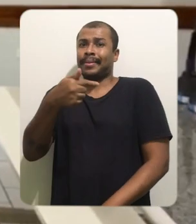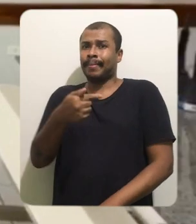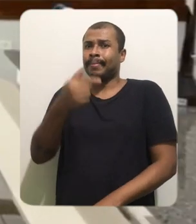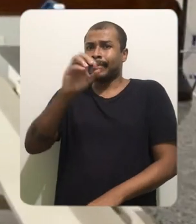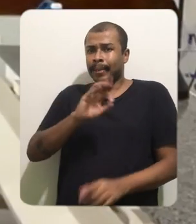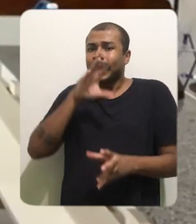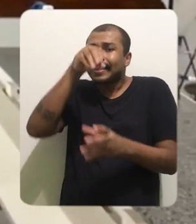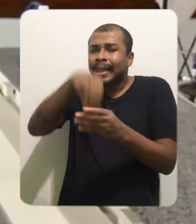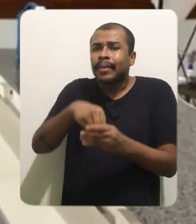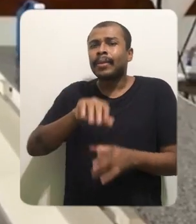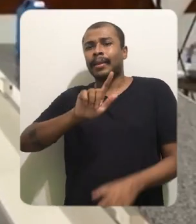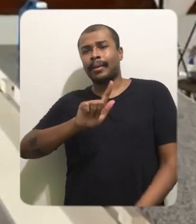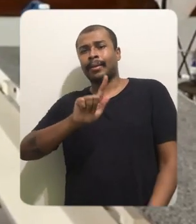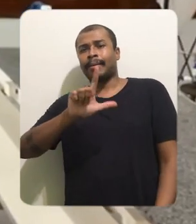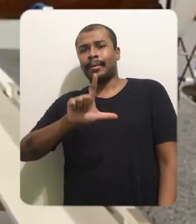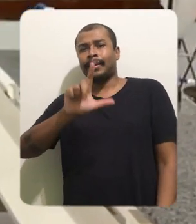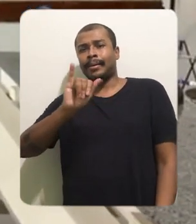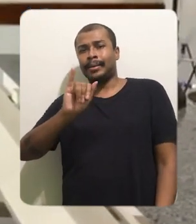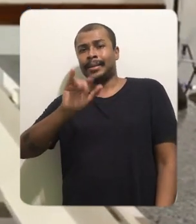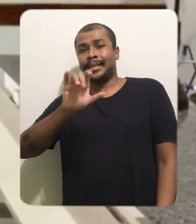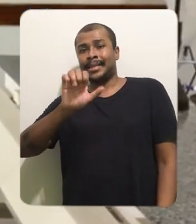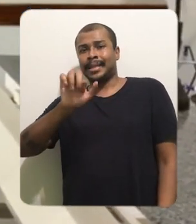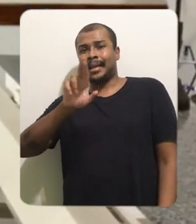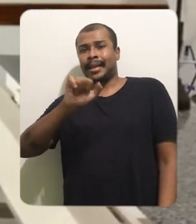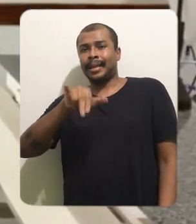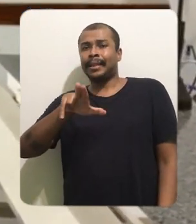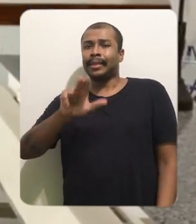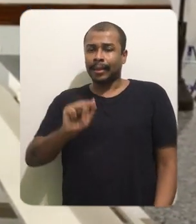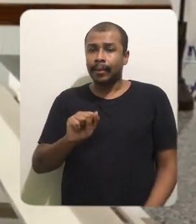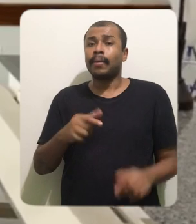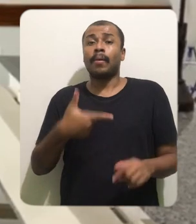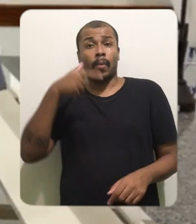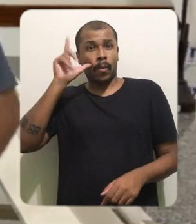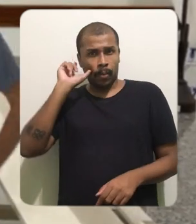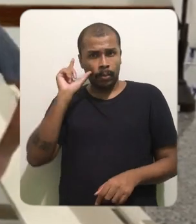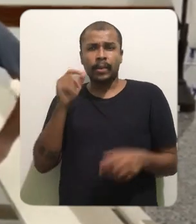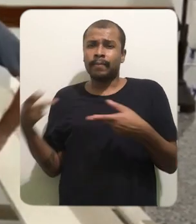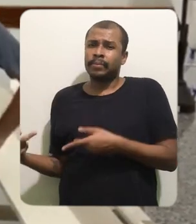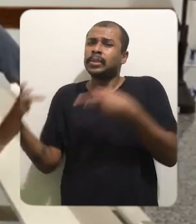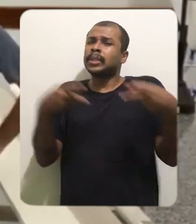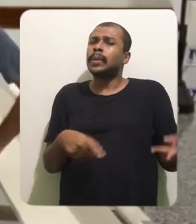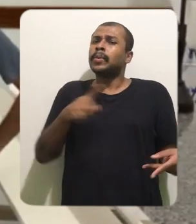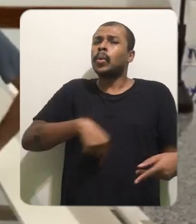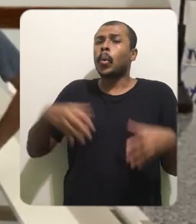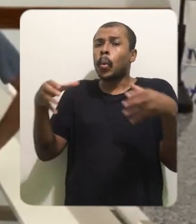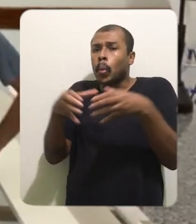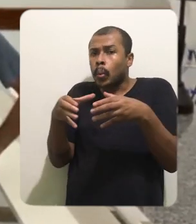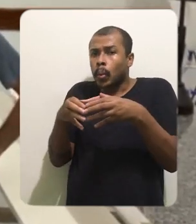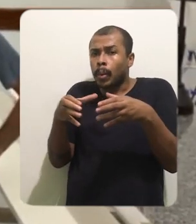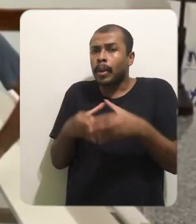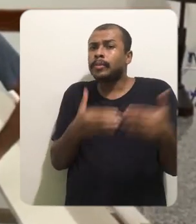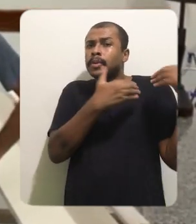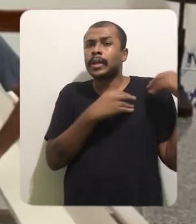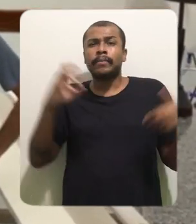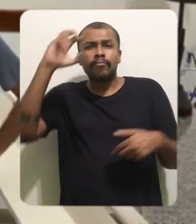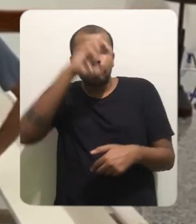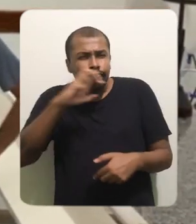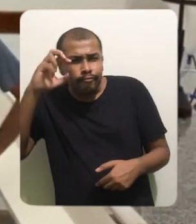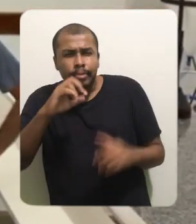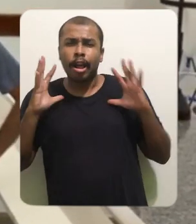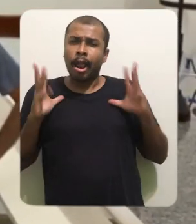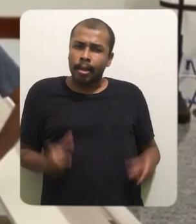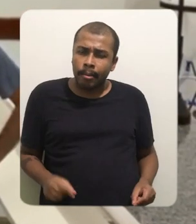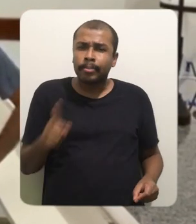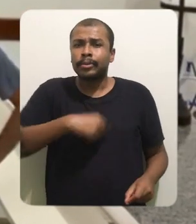de álcool 70 glicerinado. A gente já recebeu ontem a visita da Vigilância